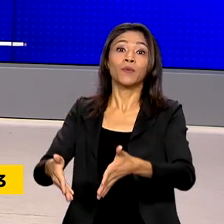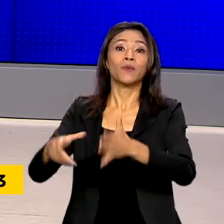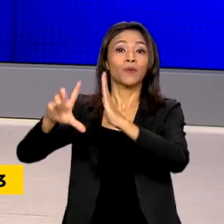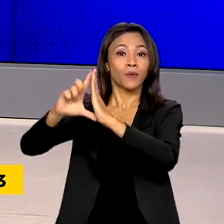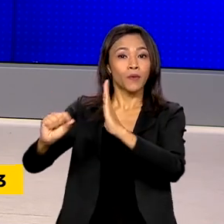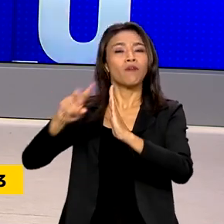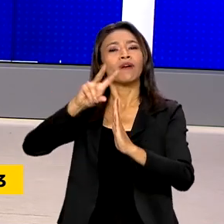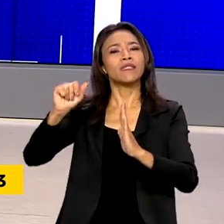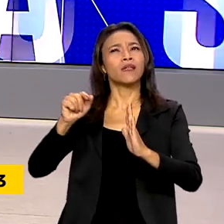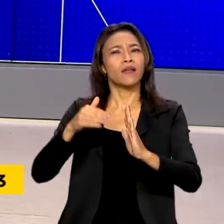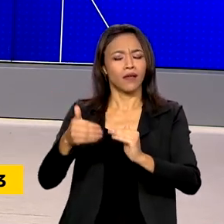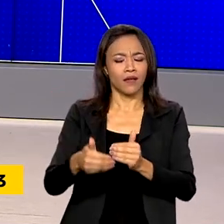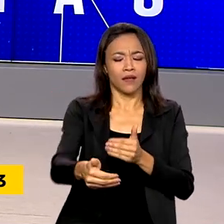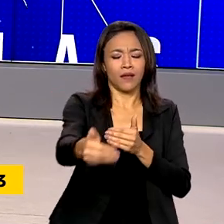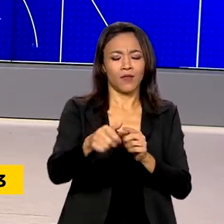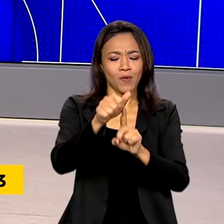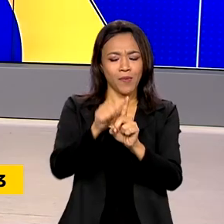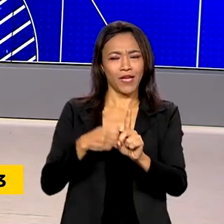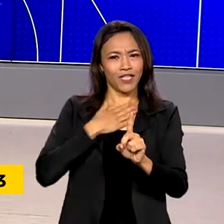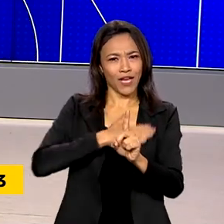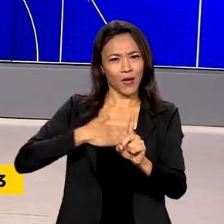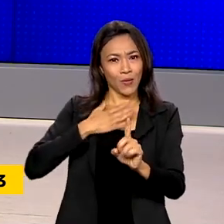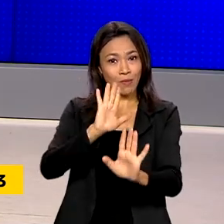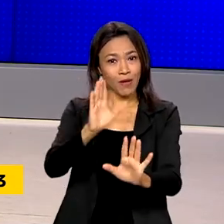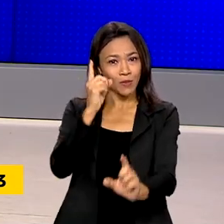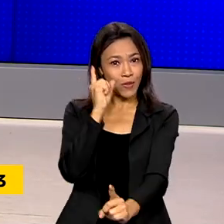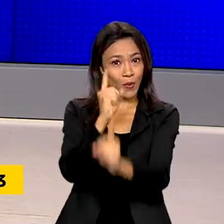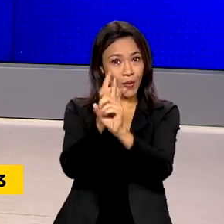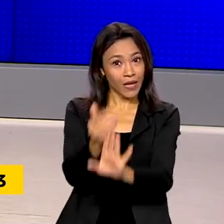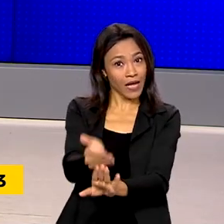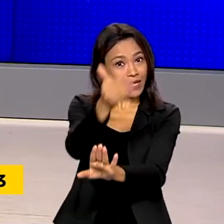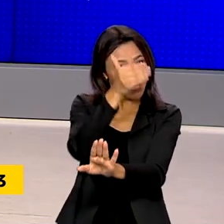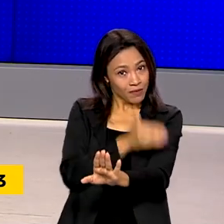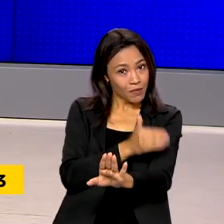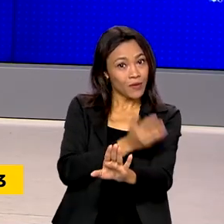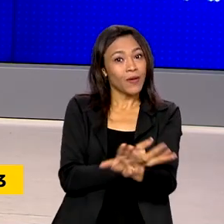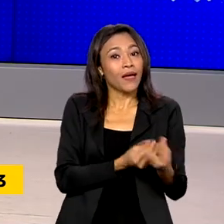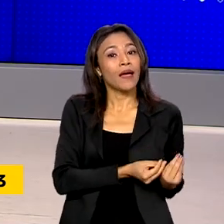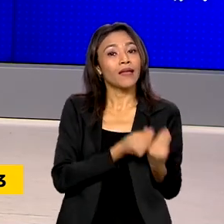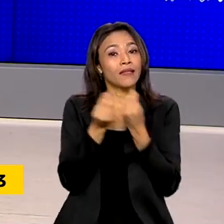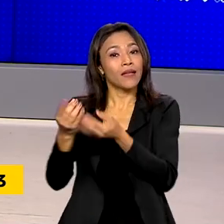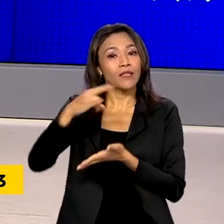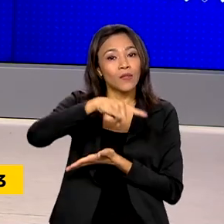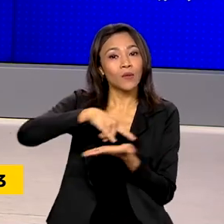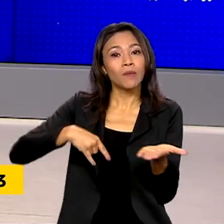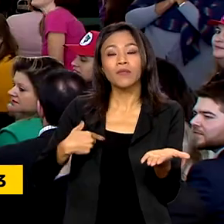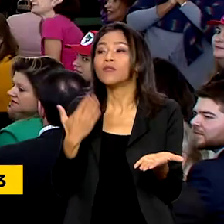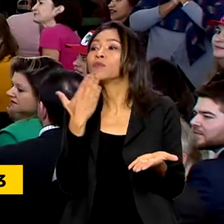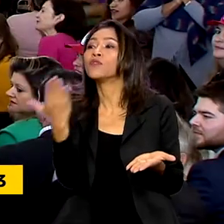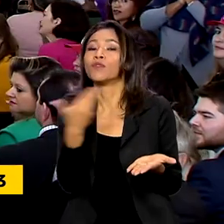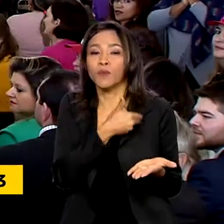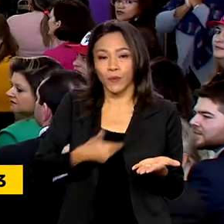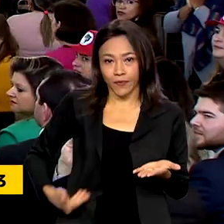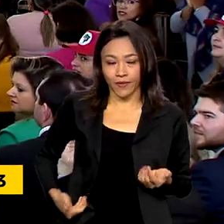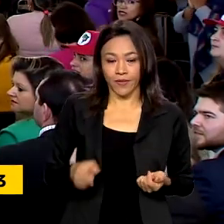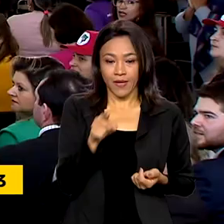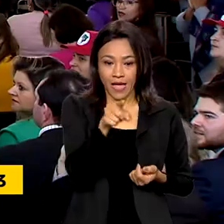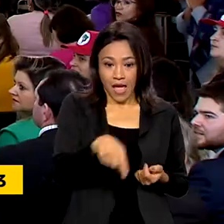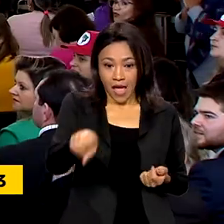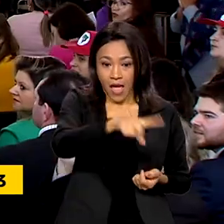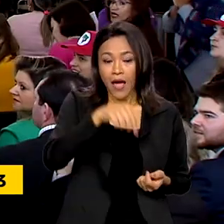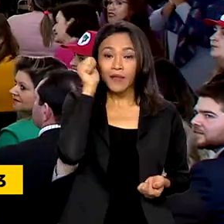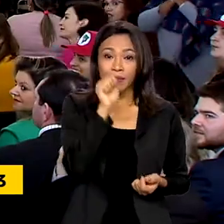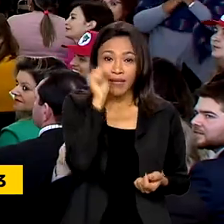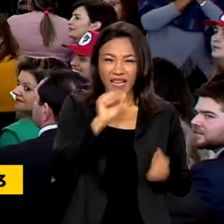agosto aqui em Brasília, mas o encontro antecipou a entrega de reivindicações ao governo. Elas invadiram o